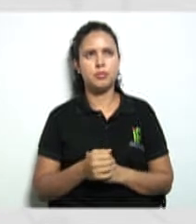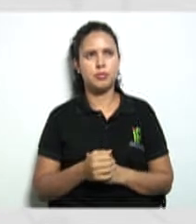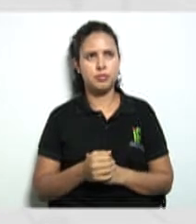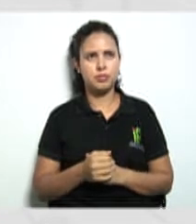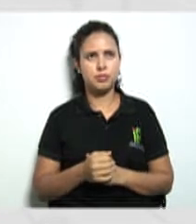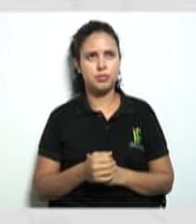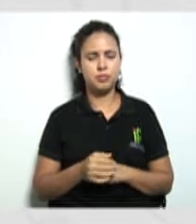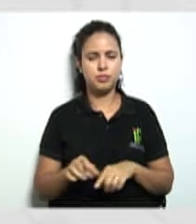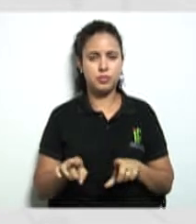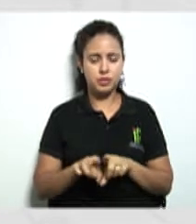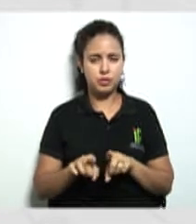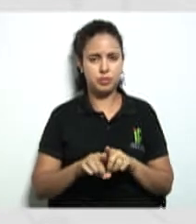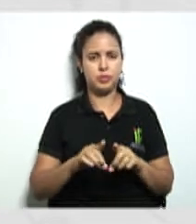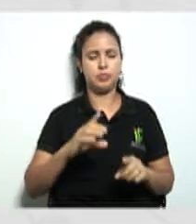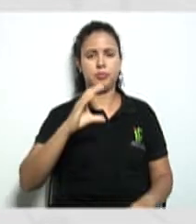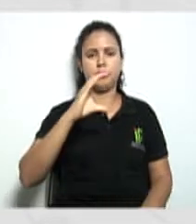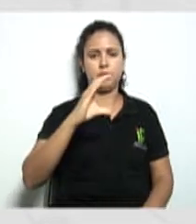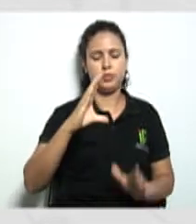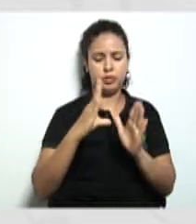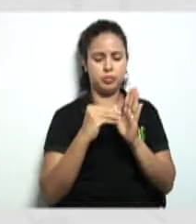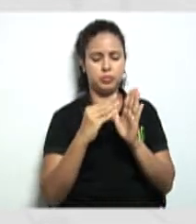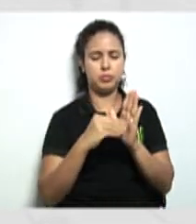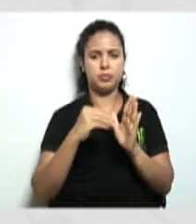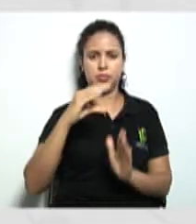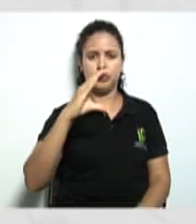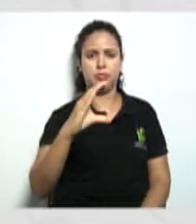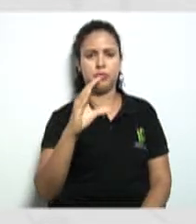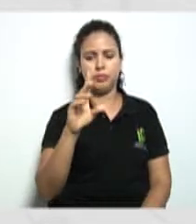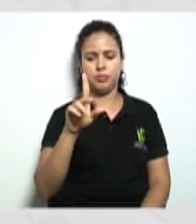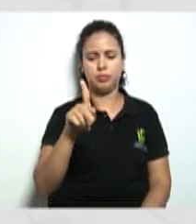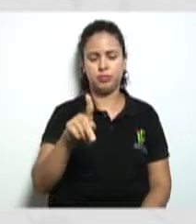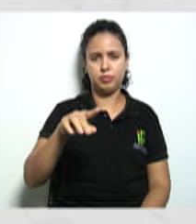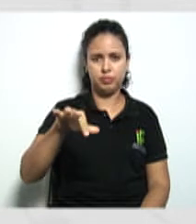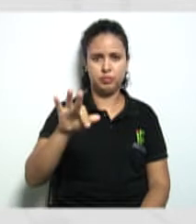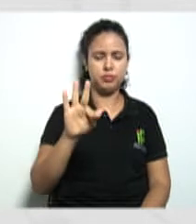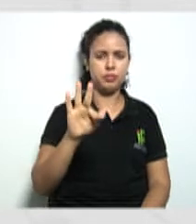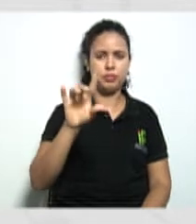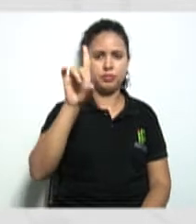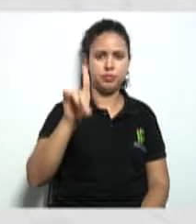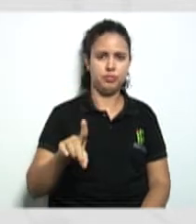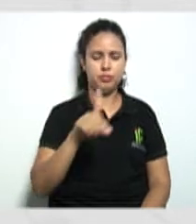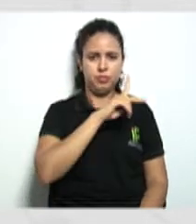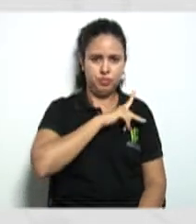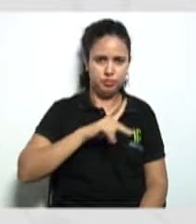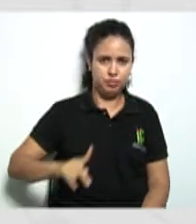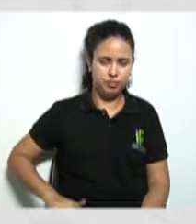cópia do cadastro de pessoa física de quem? diretor presidente